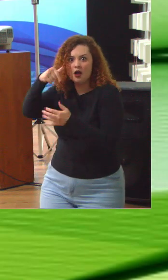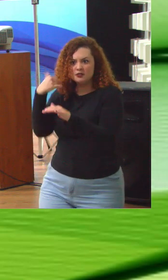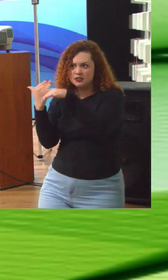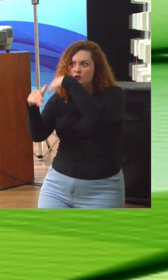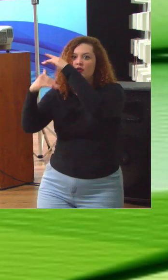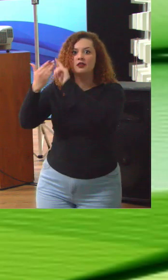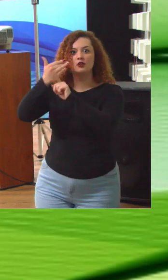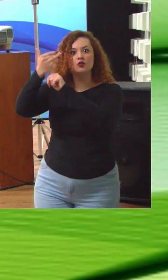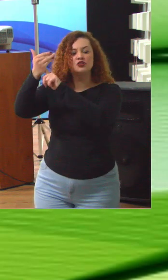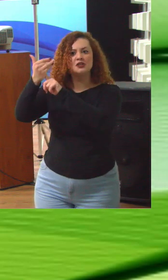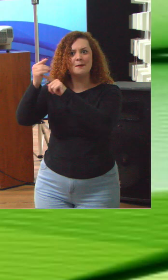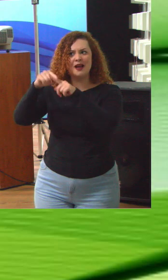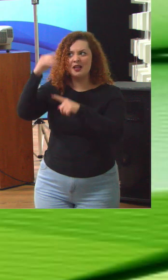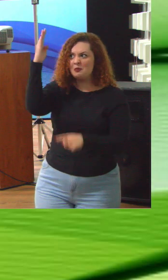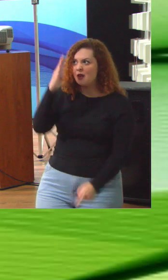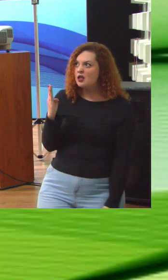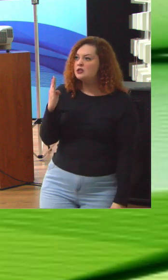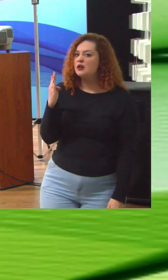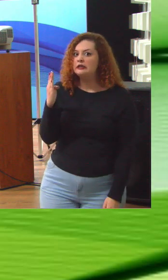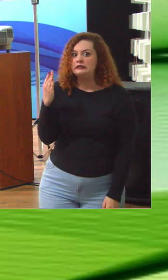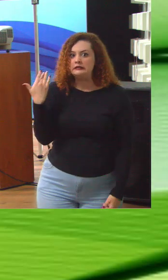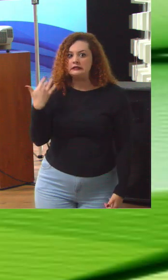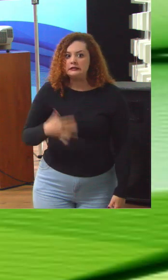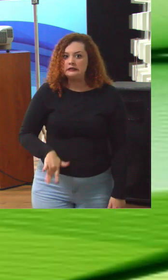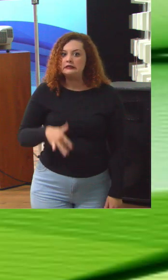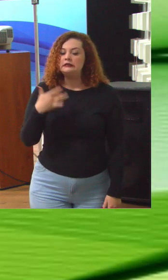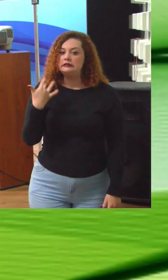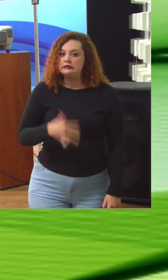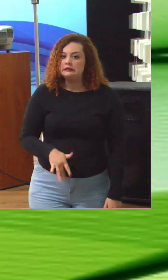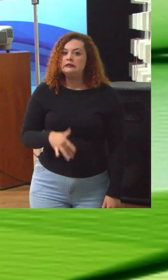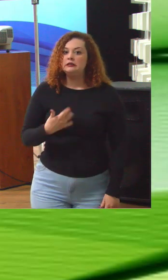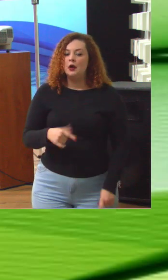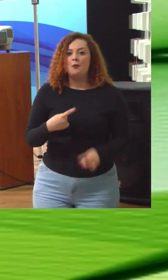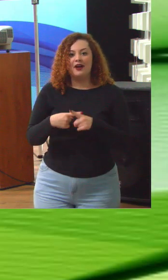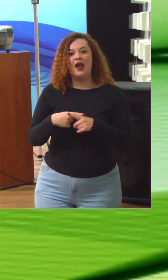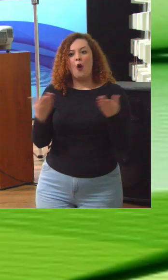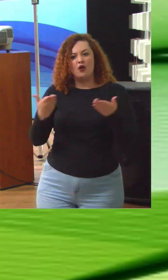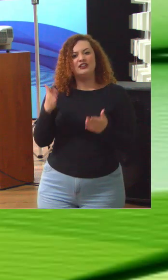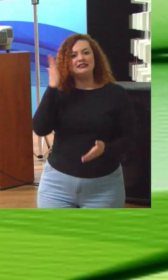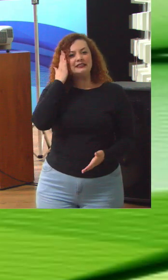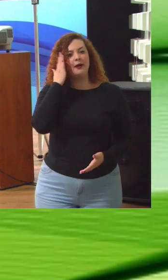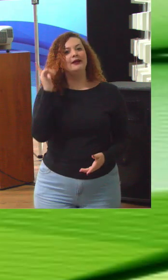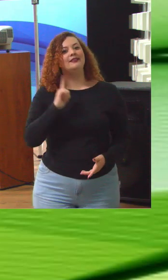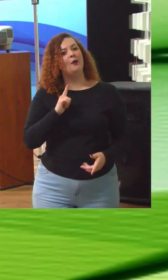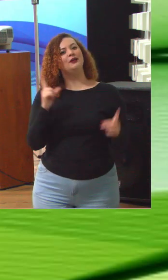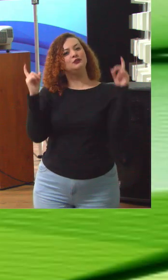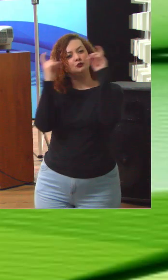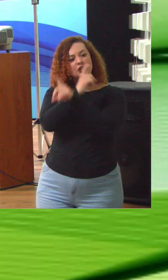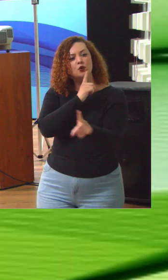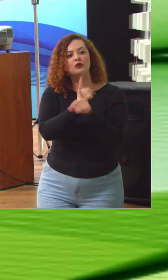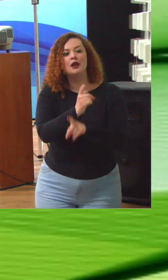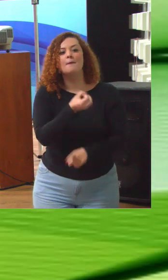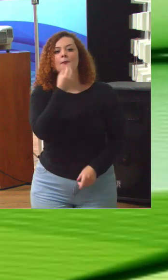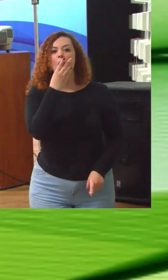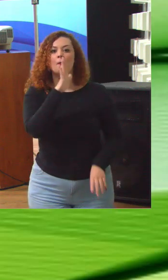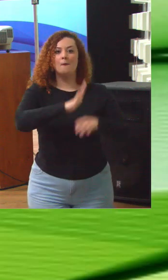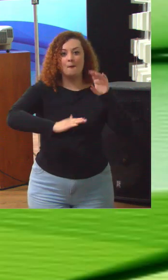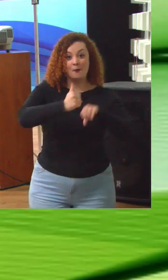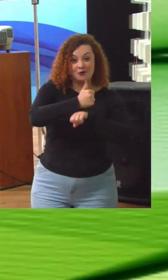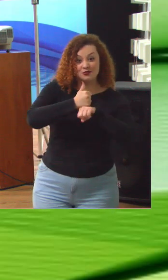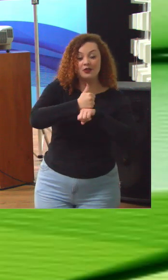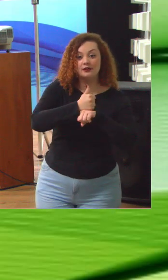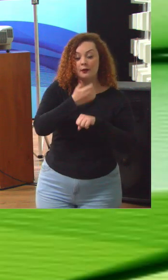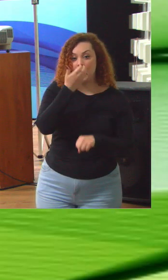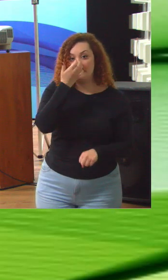hoje que existe uma carência imensa de bons profissionais. Por exemplo, hoje nós já vivemos uma situação um tanto inusitada.